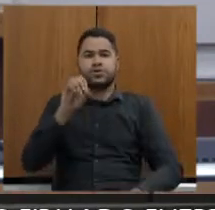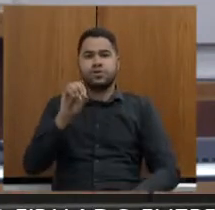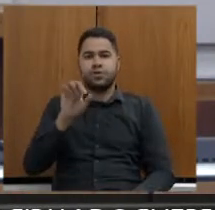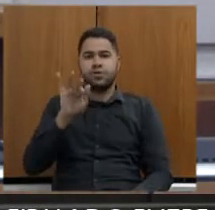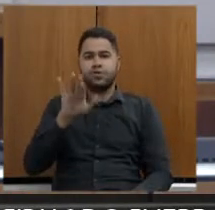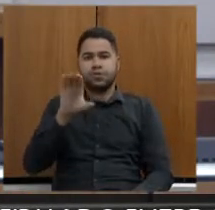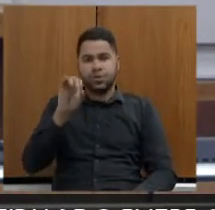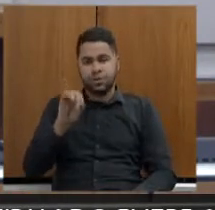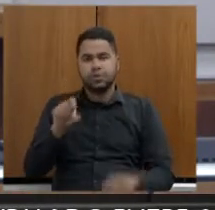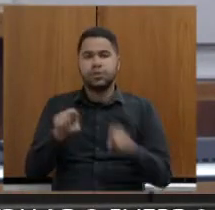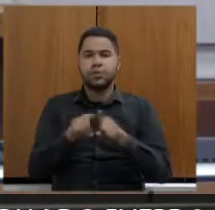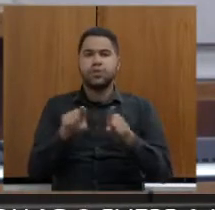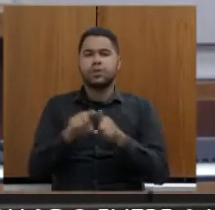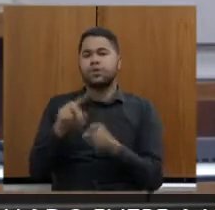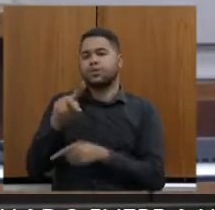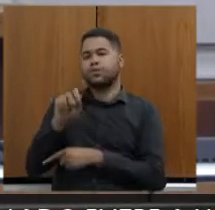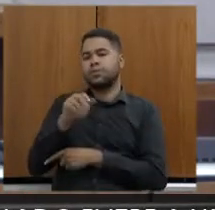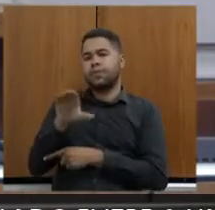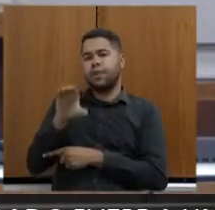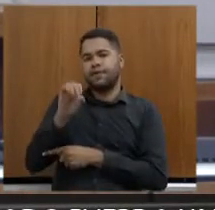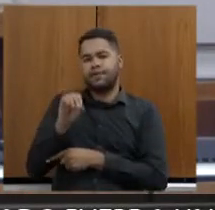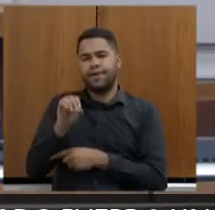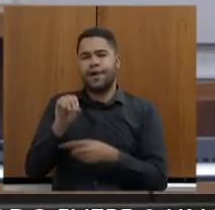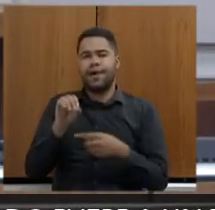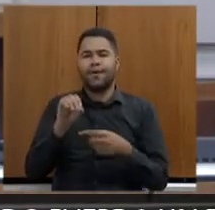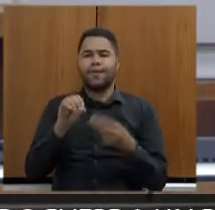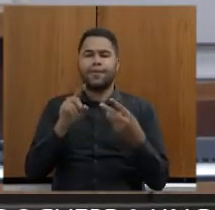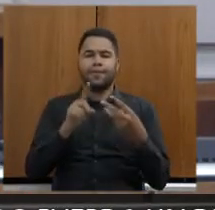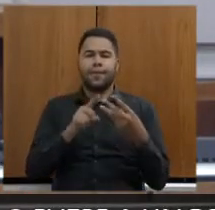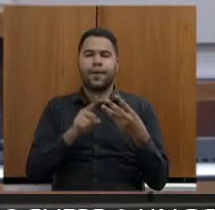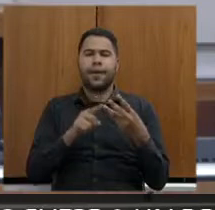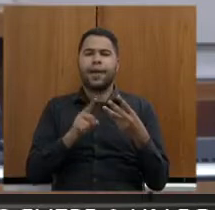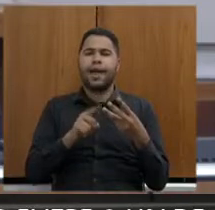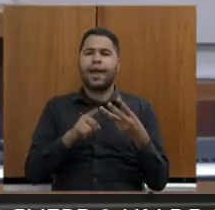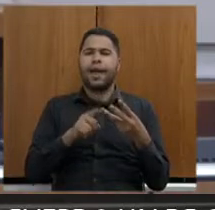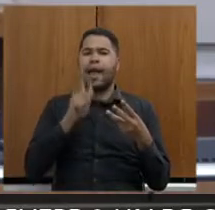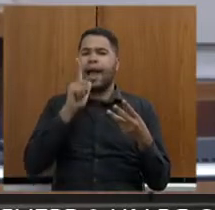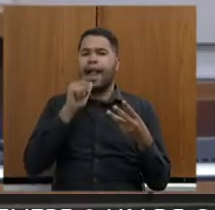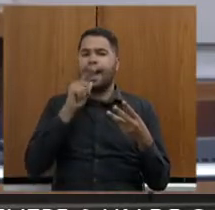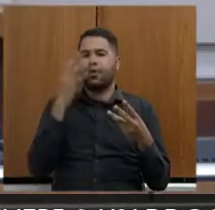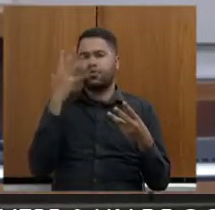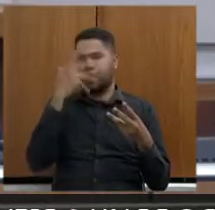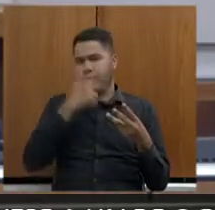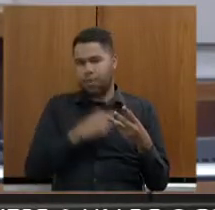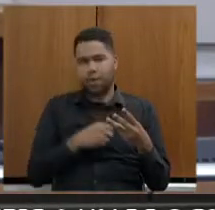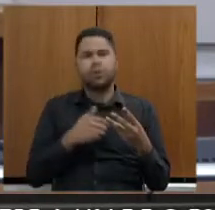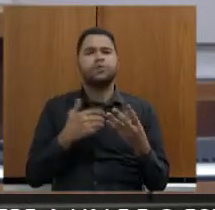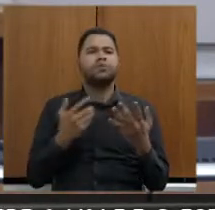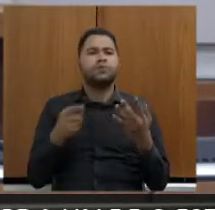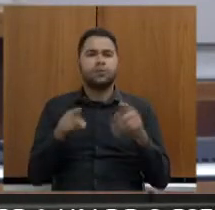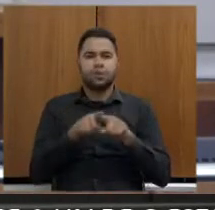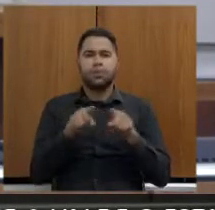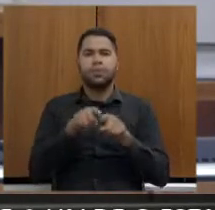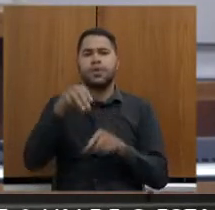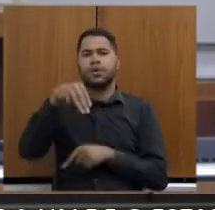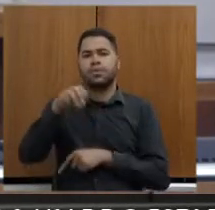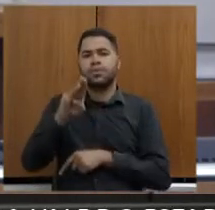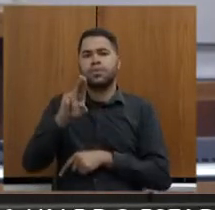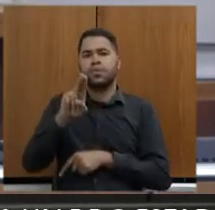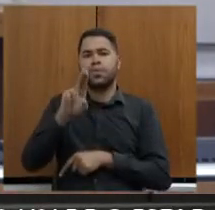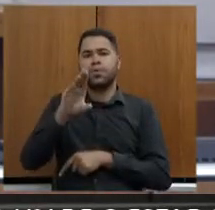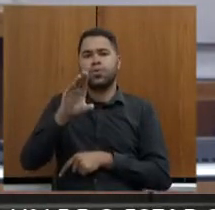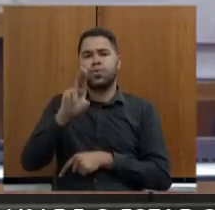temos Pavão Águas Formosas, ali, que é uma rodovia importantíssima para o Vale do Mucuri, também já em andamento.